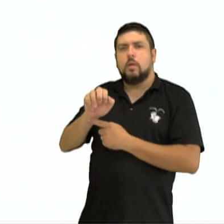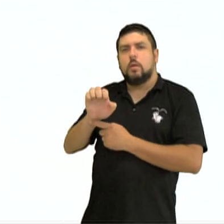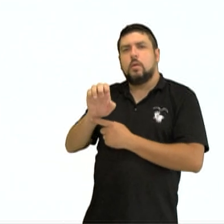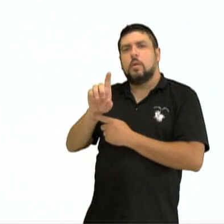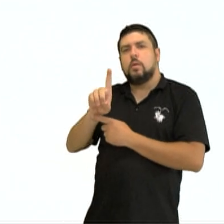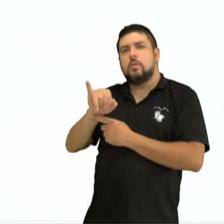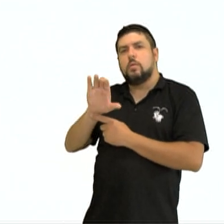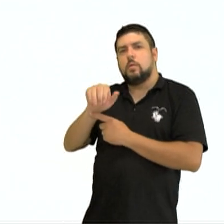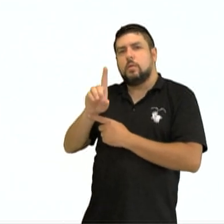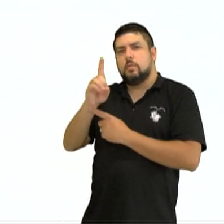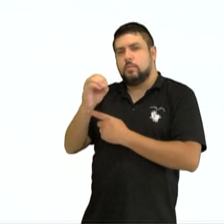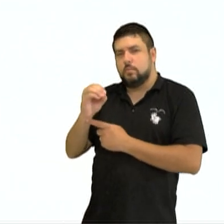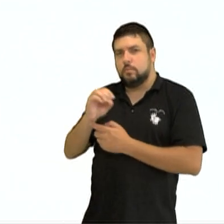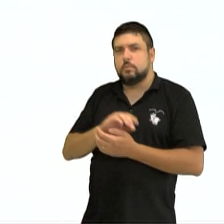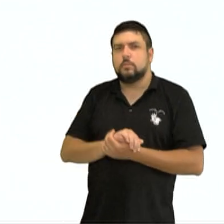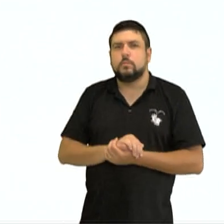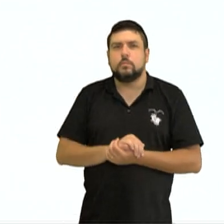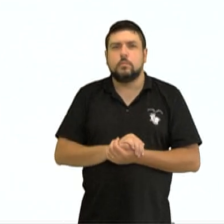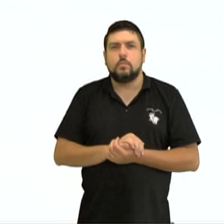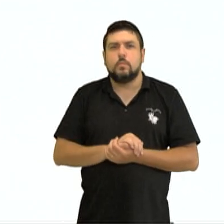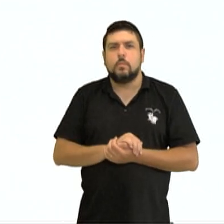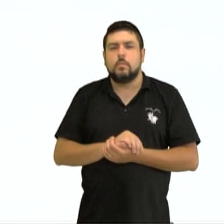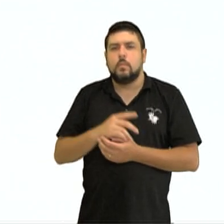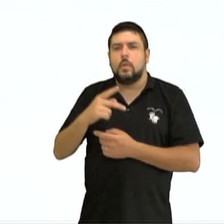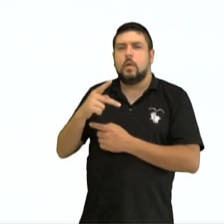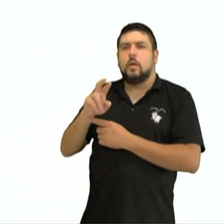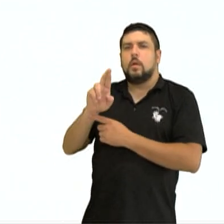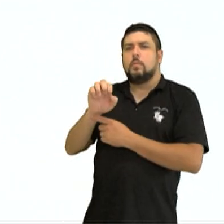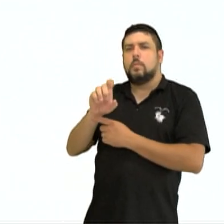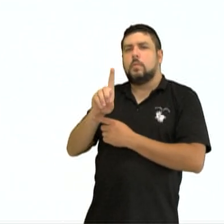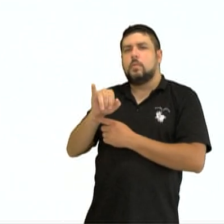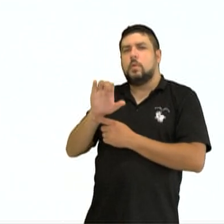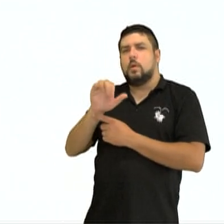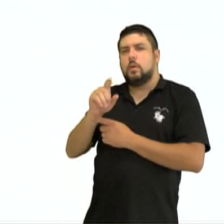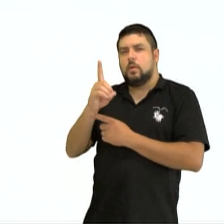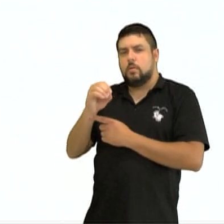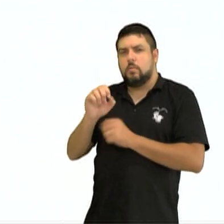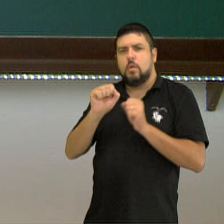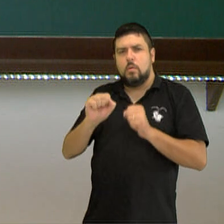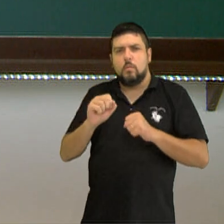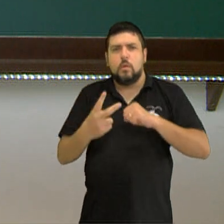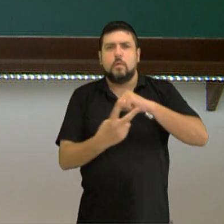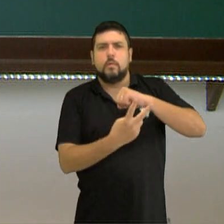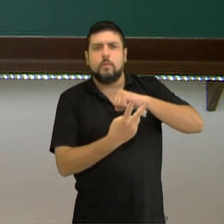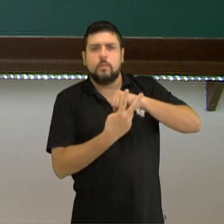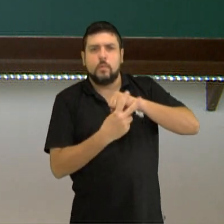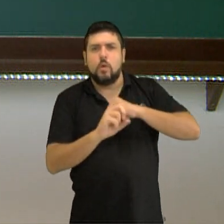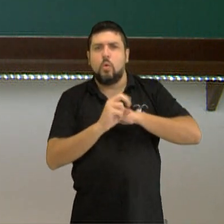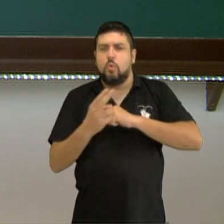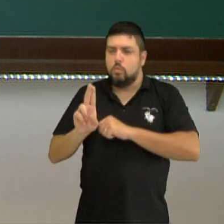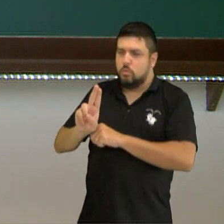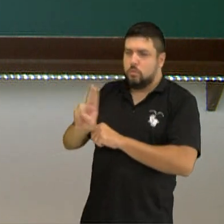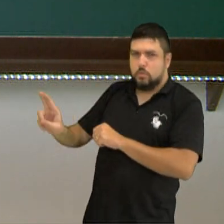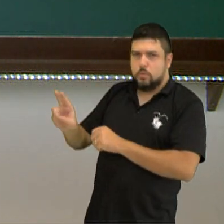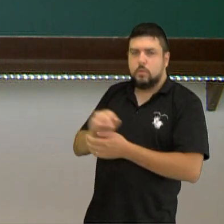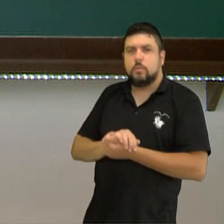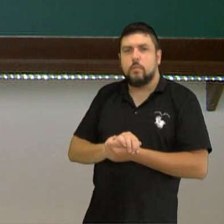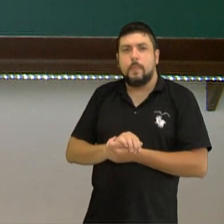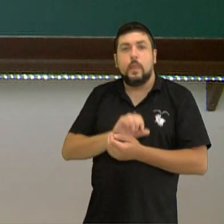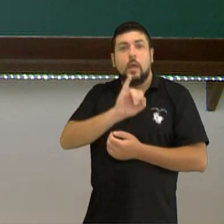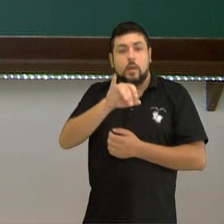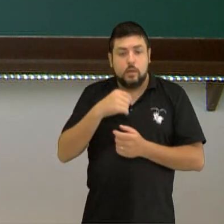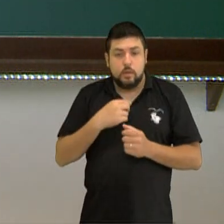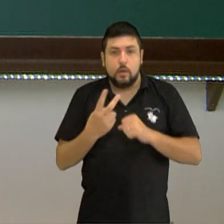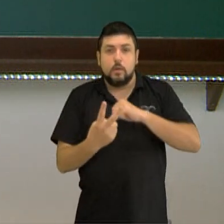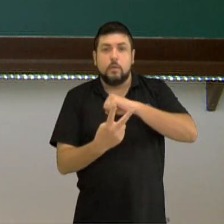predicado. Esse predicado, ele pode ser verbal ou nominal. No caso, quando eu tenho verbos